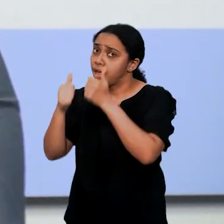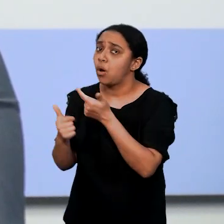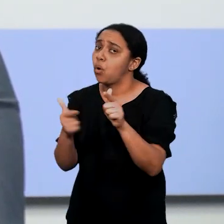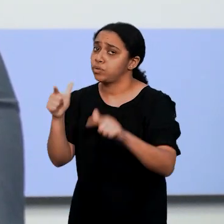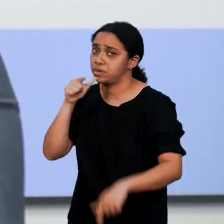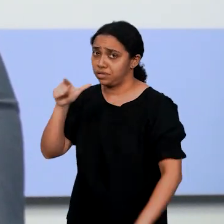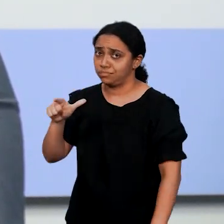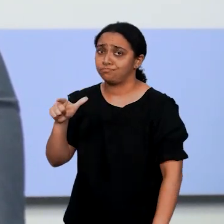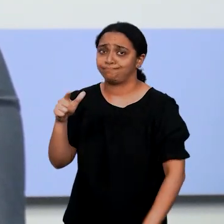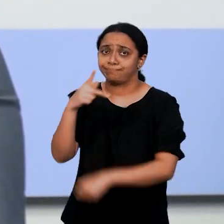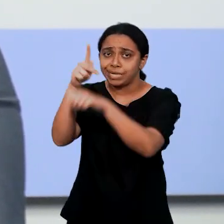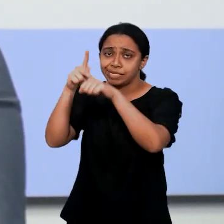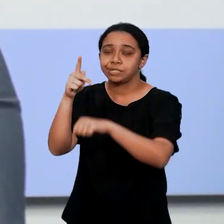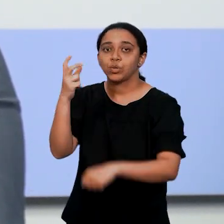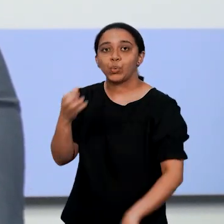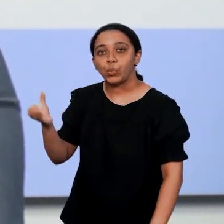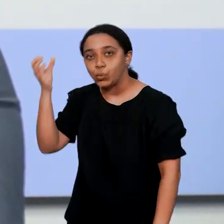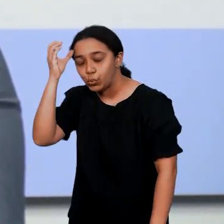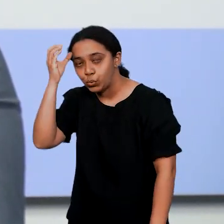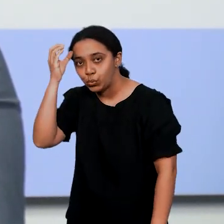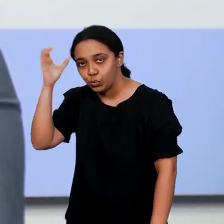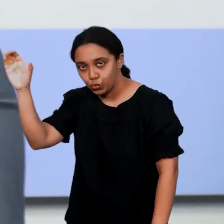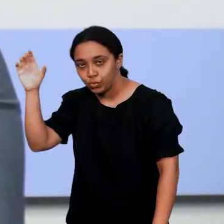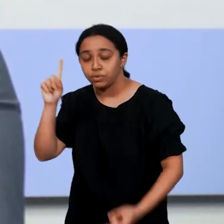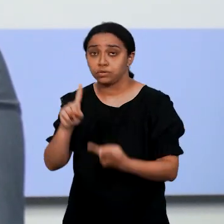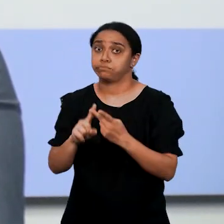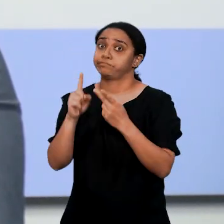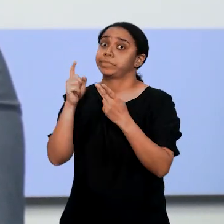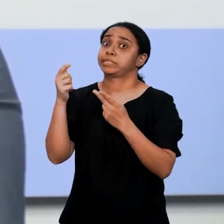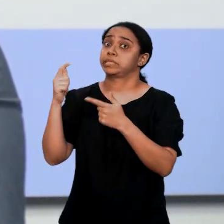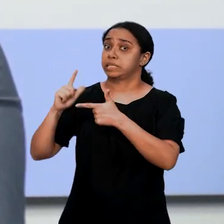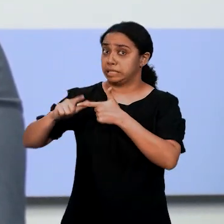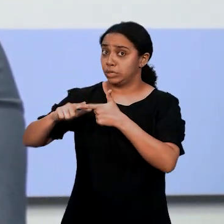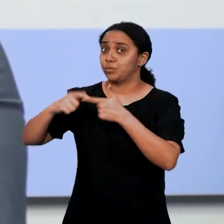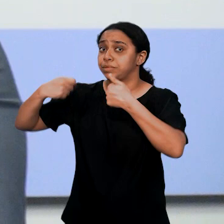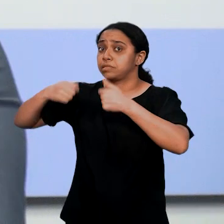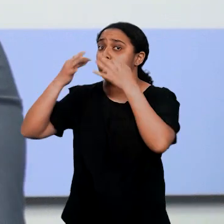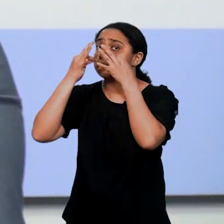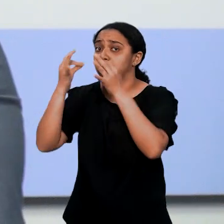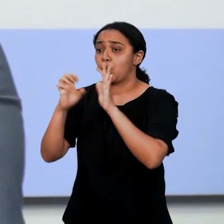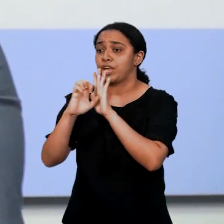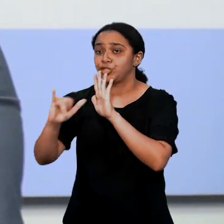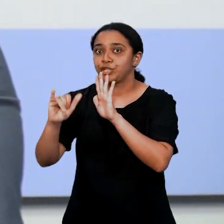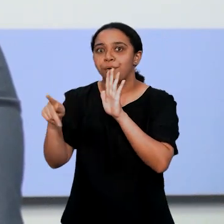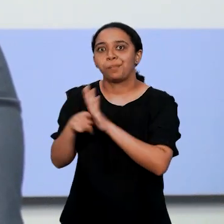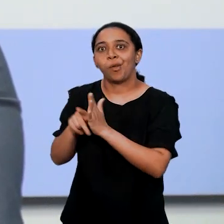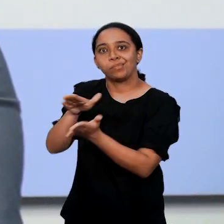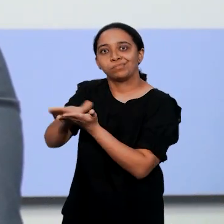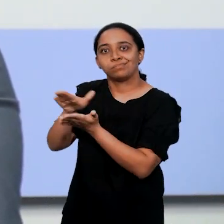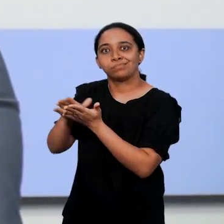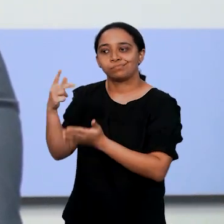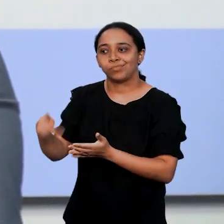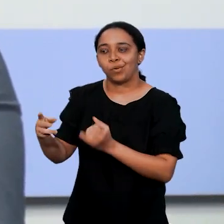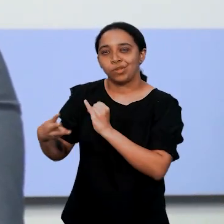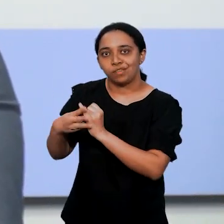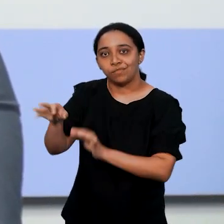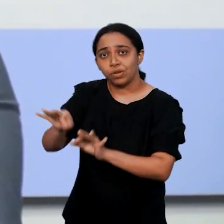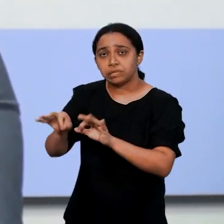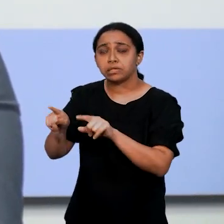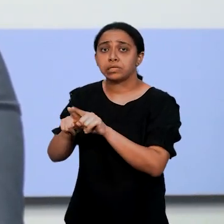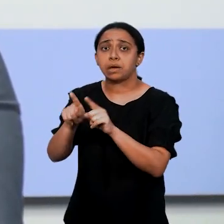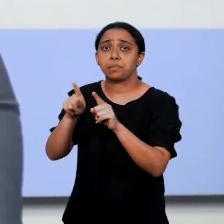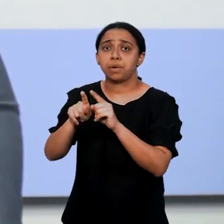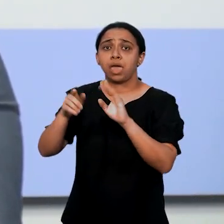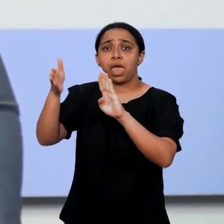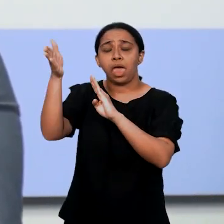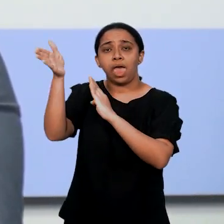estrangeira, uma língua cultura. O segundo, ficar muito atento aos editais, às chamadas que são próprias do IFMA, e às chamadas também que